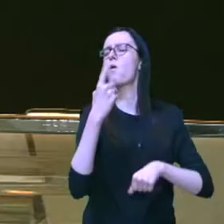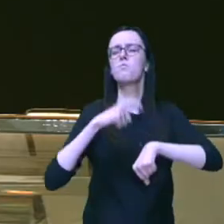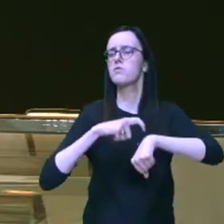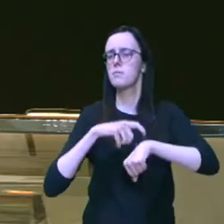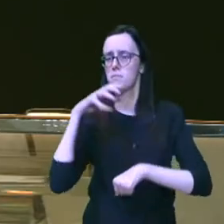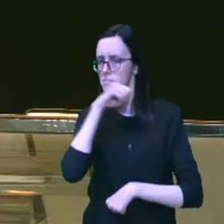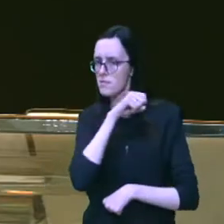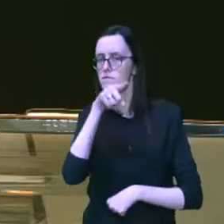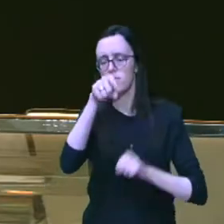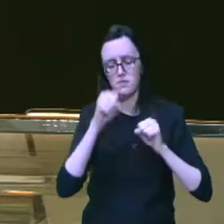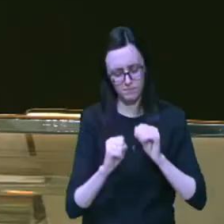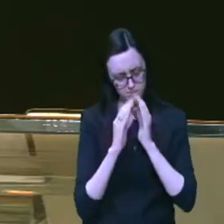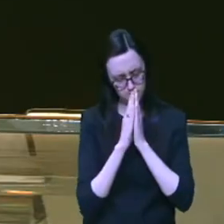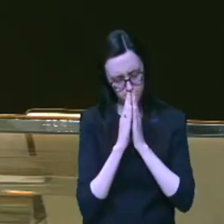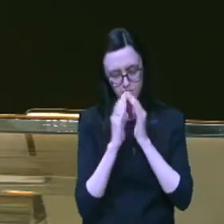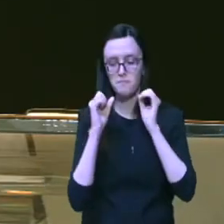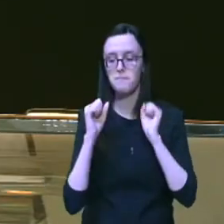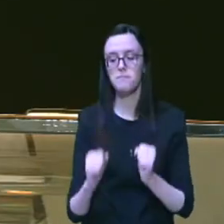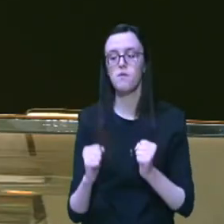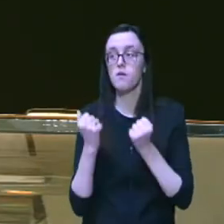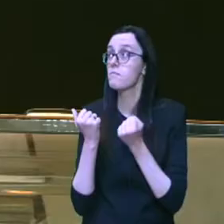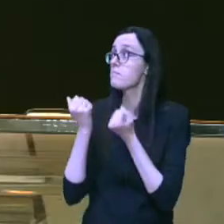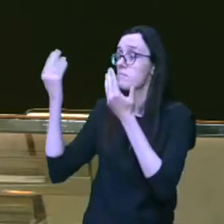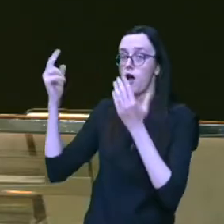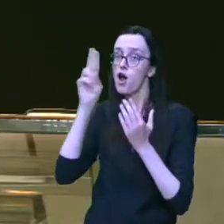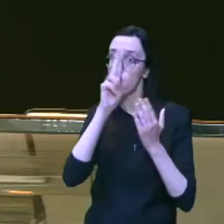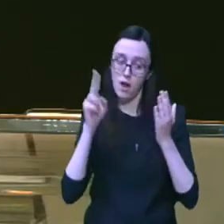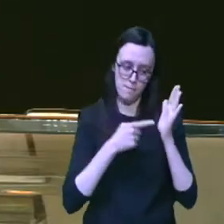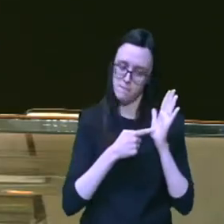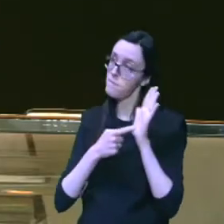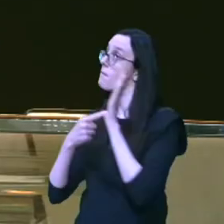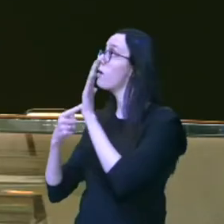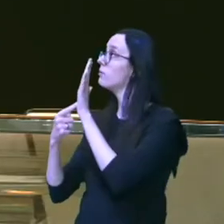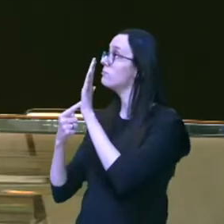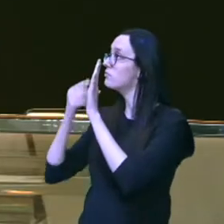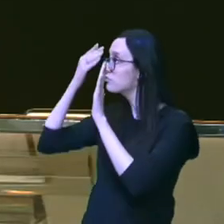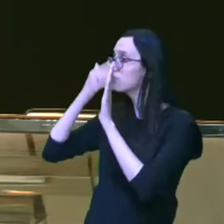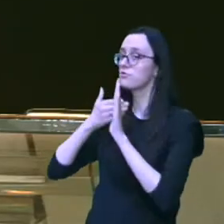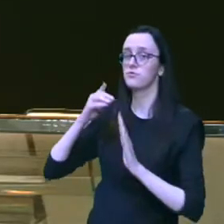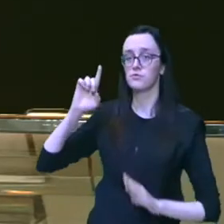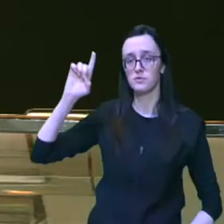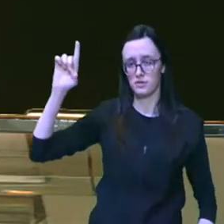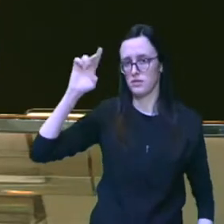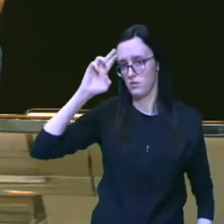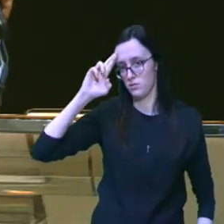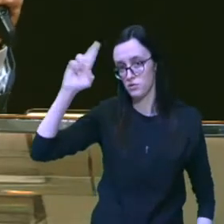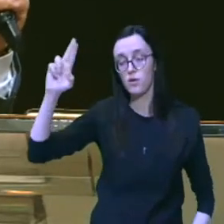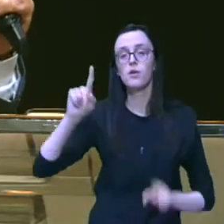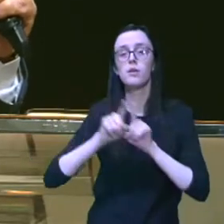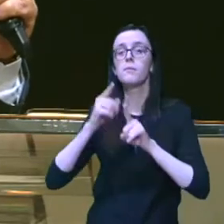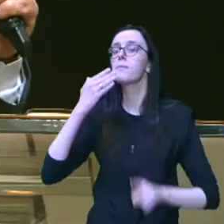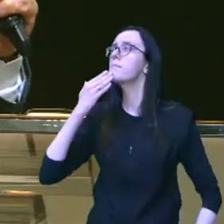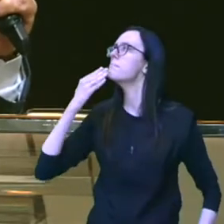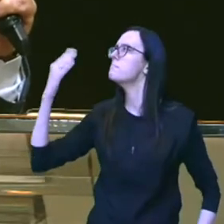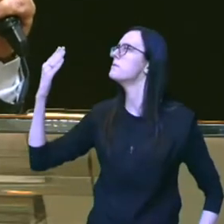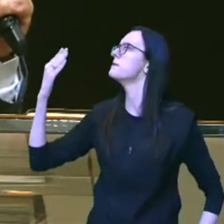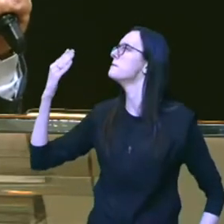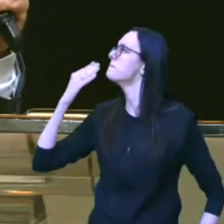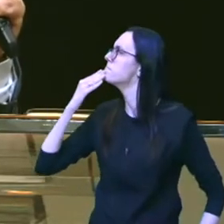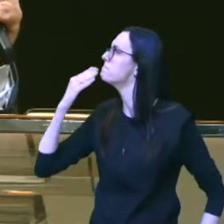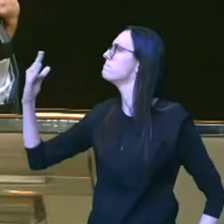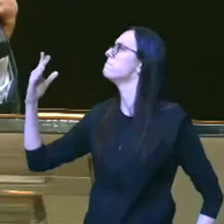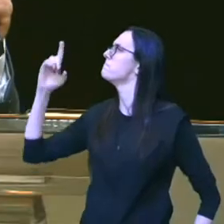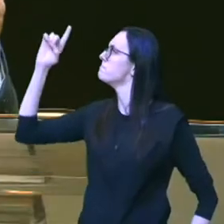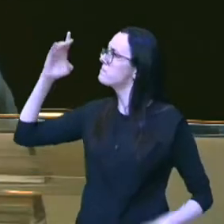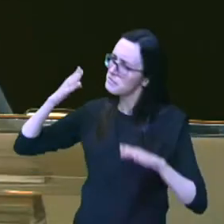para você, para você estar orando, colocando o nome dessas pessoas diante do Senhor, pedindo pela intervenção,